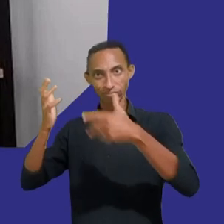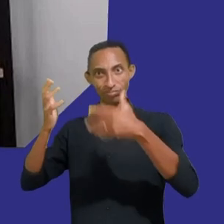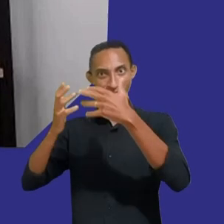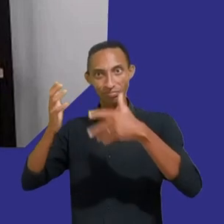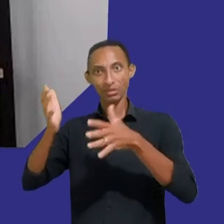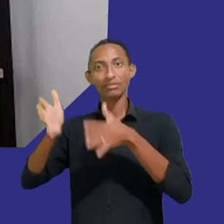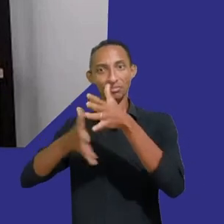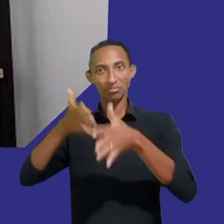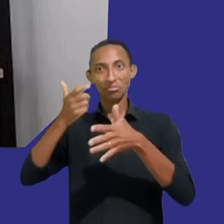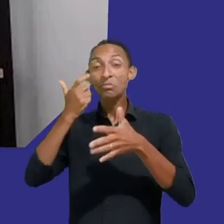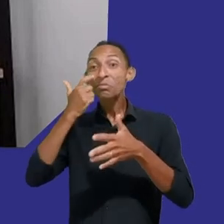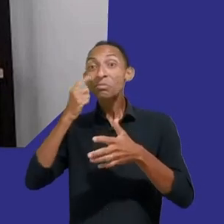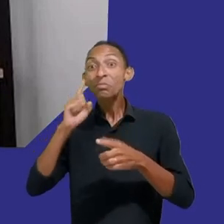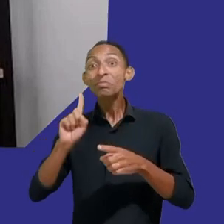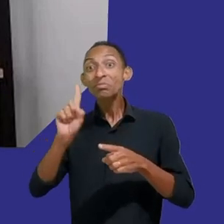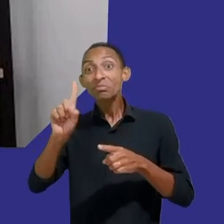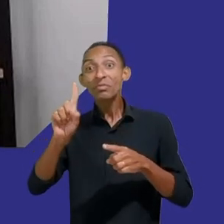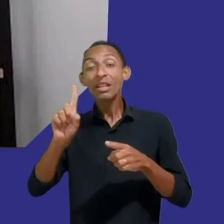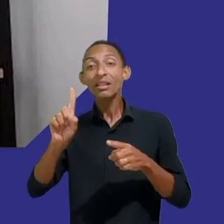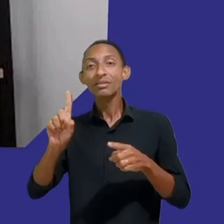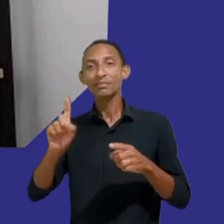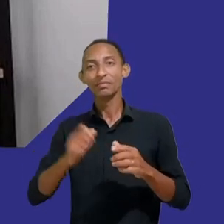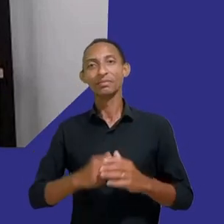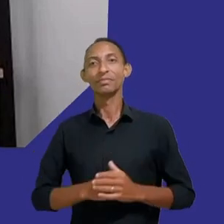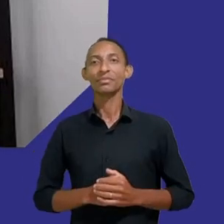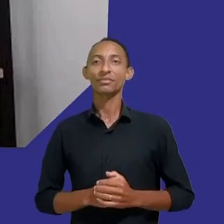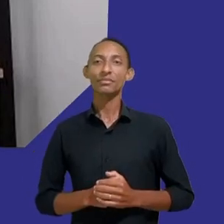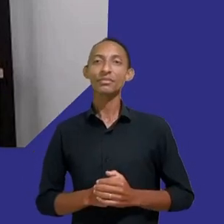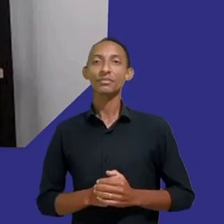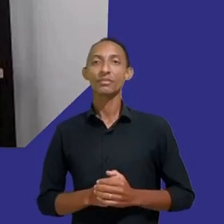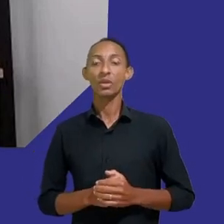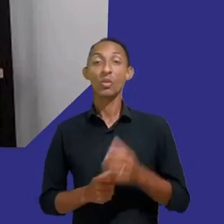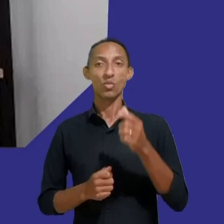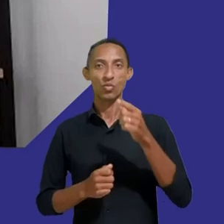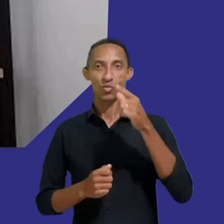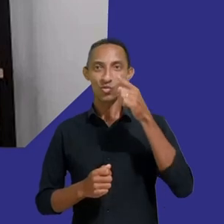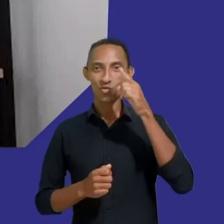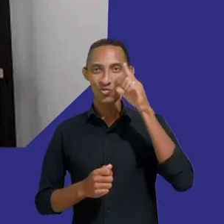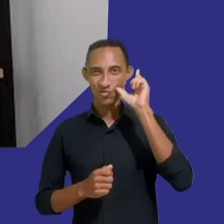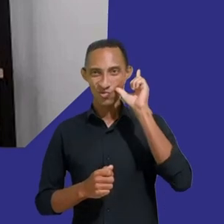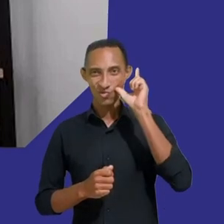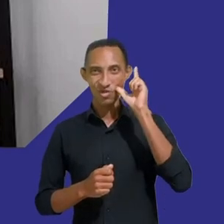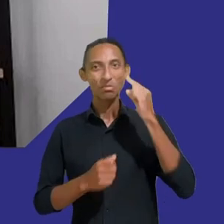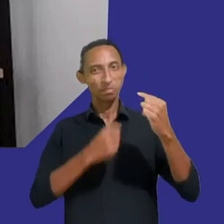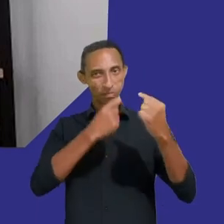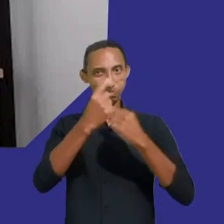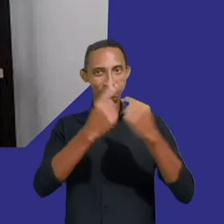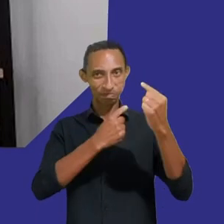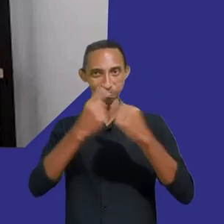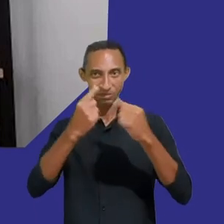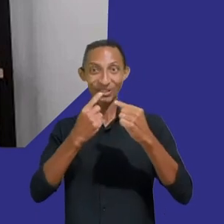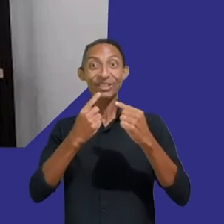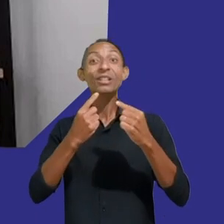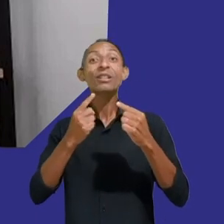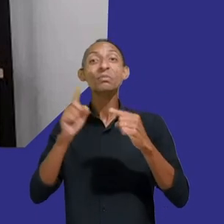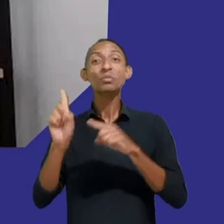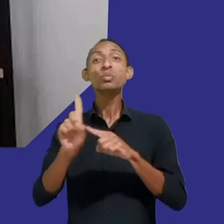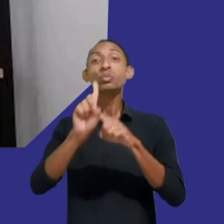STN Caption. Ontem, quem conduziu as conversas foram as minhas colegas Maria Melo e Maíra Bos.